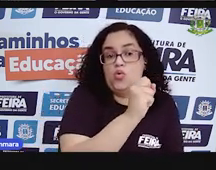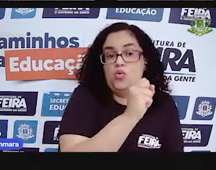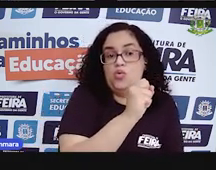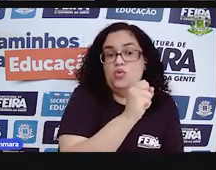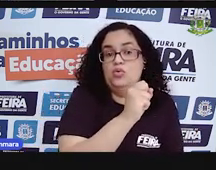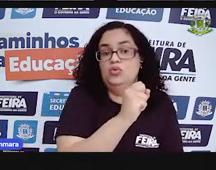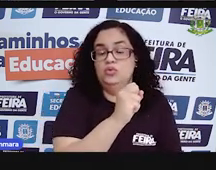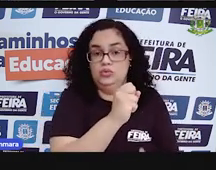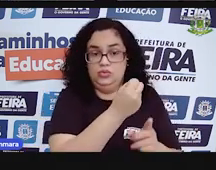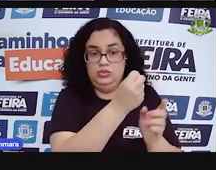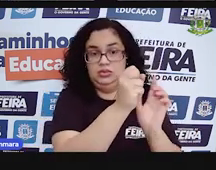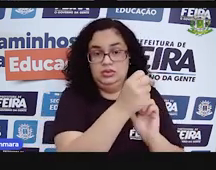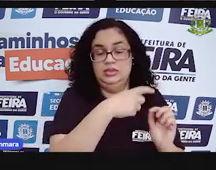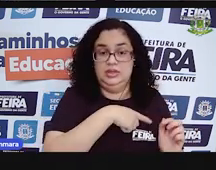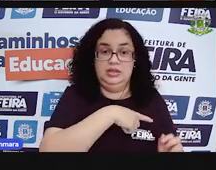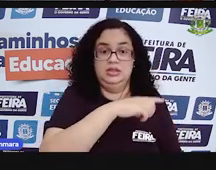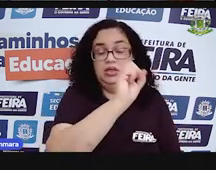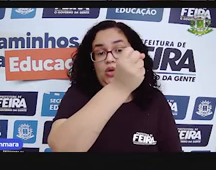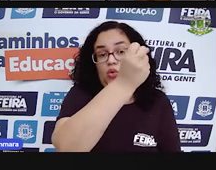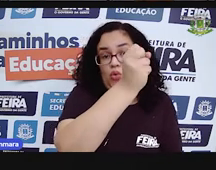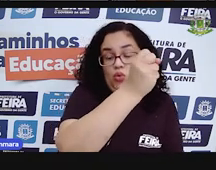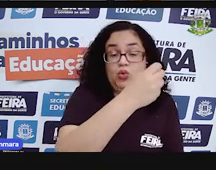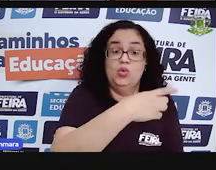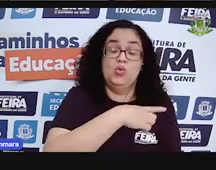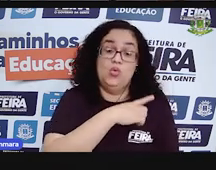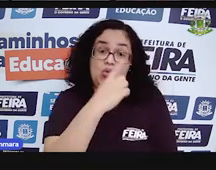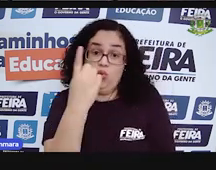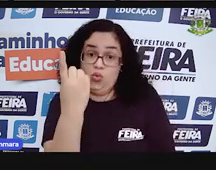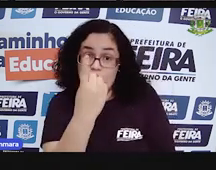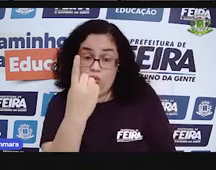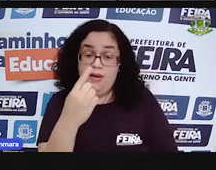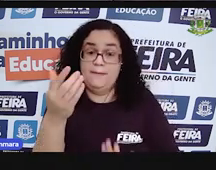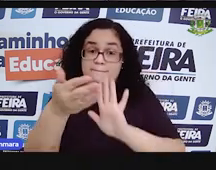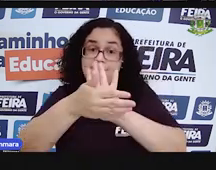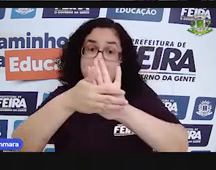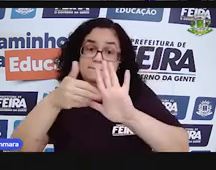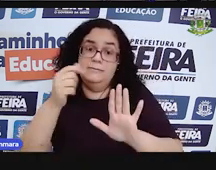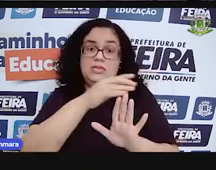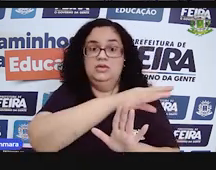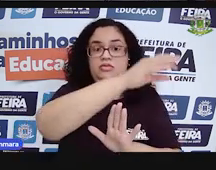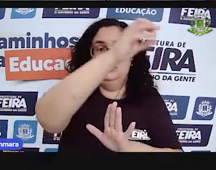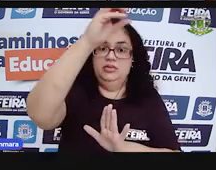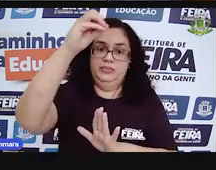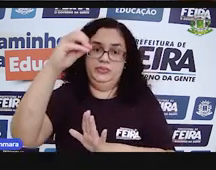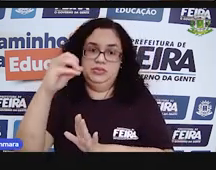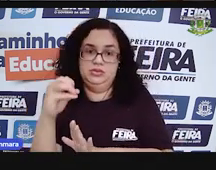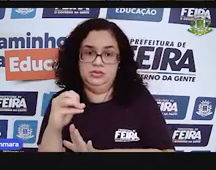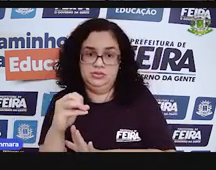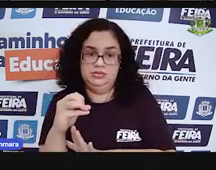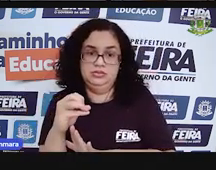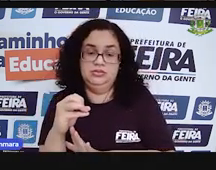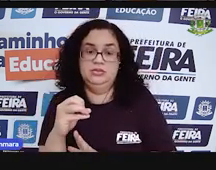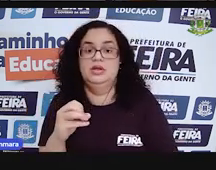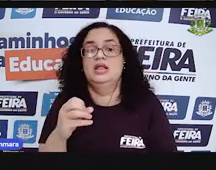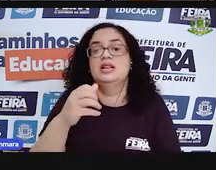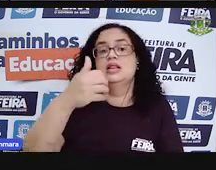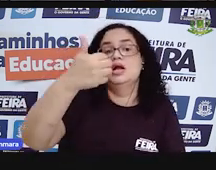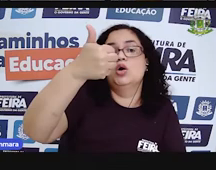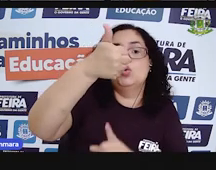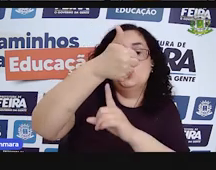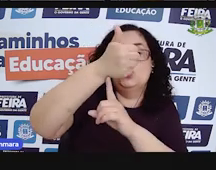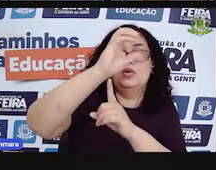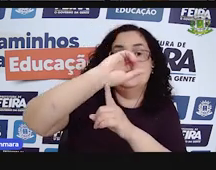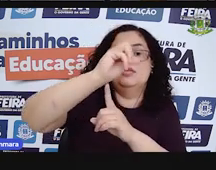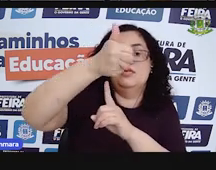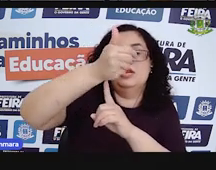em cima apareceu esse 8, ó. E aquele 1 que a gente pegou emprestado vai lá para o 0. Aquele 1 é uma dezena,